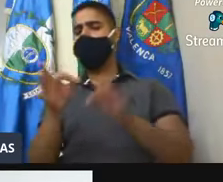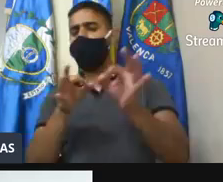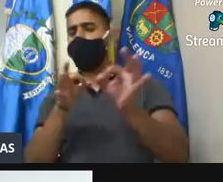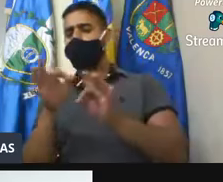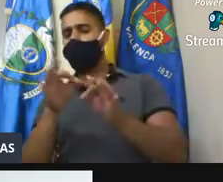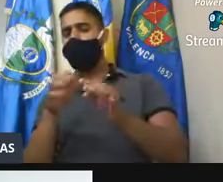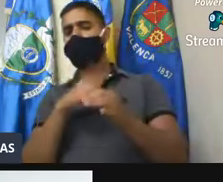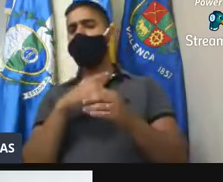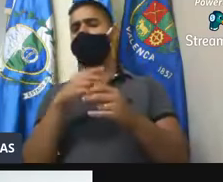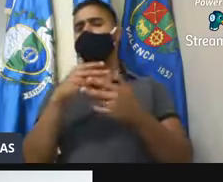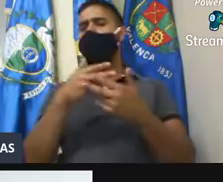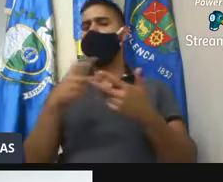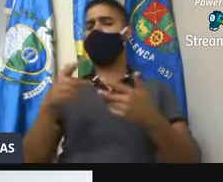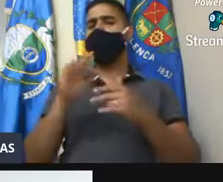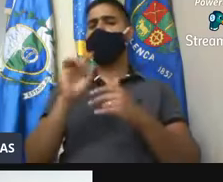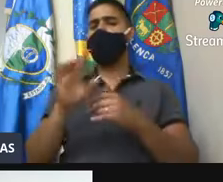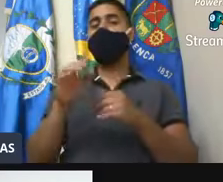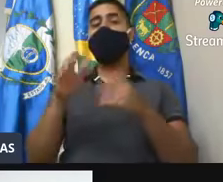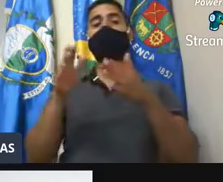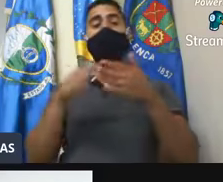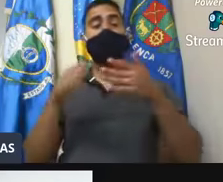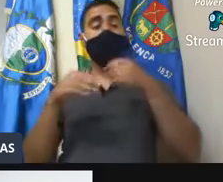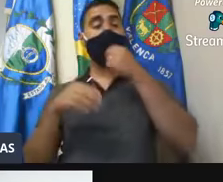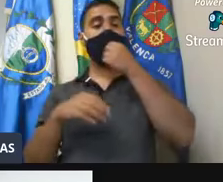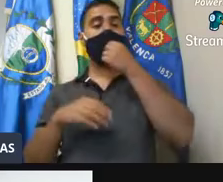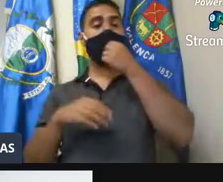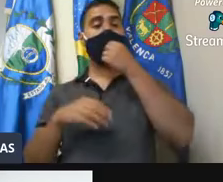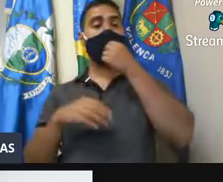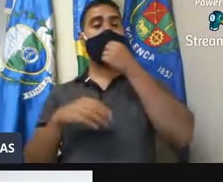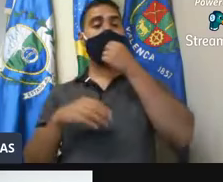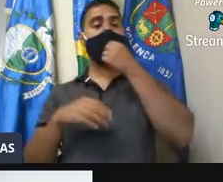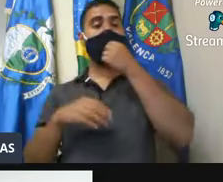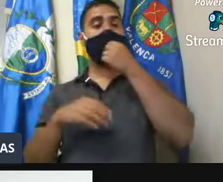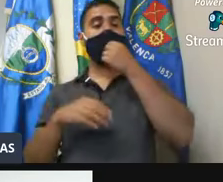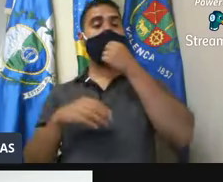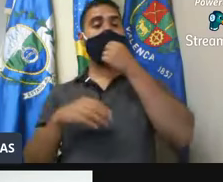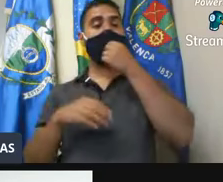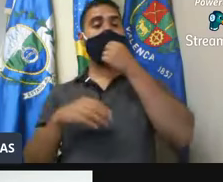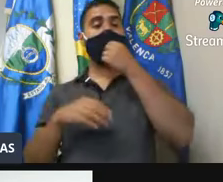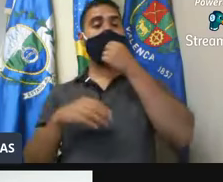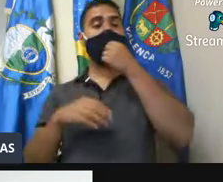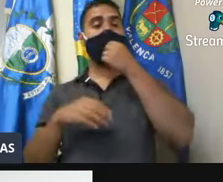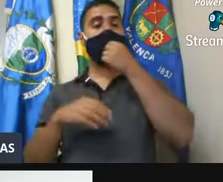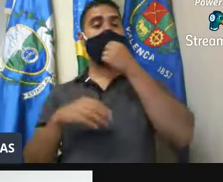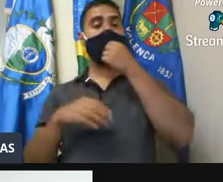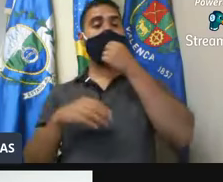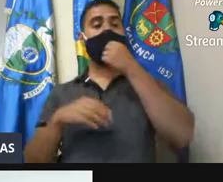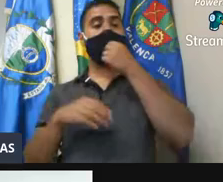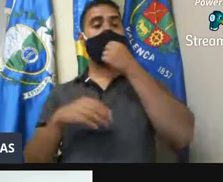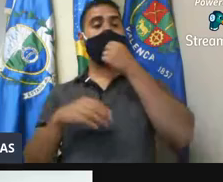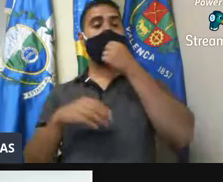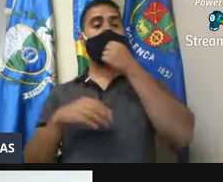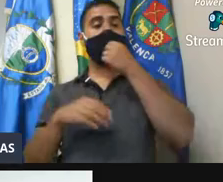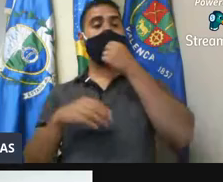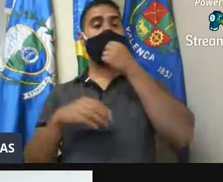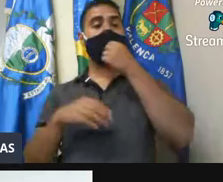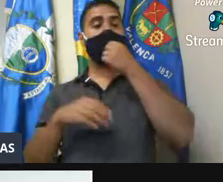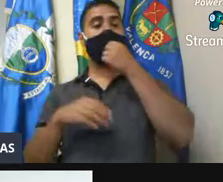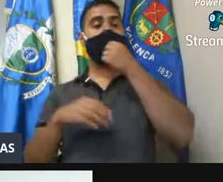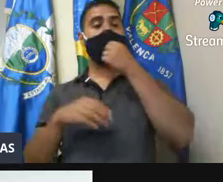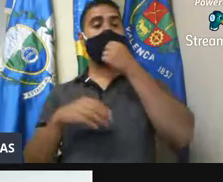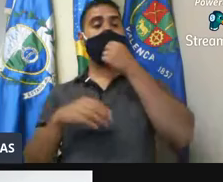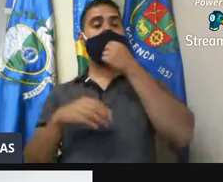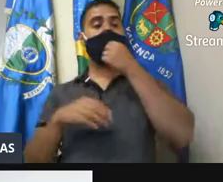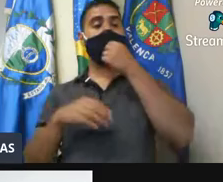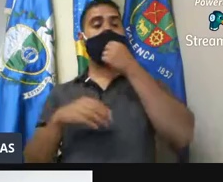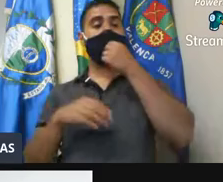que dar entrada somente na solicitação, para depois se apresentar o projeto. Então, esse, esse, esse custo está mais ou